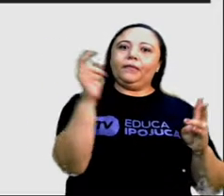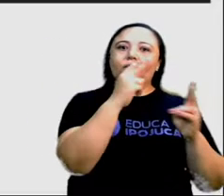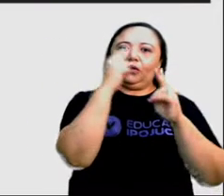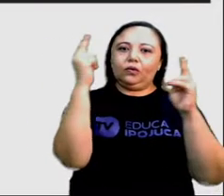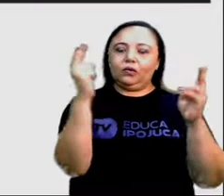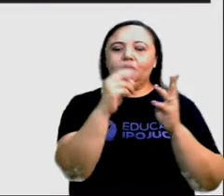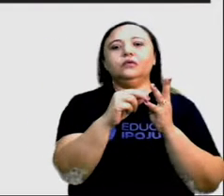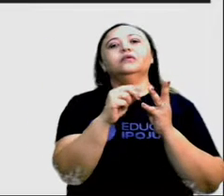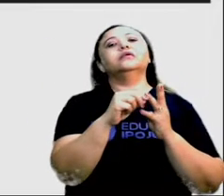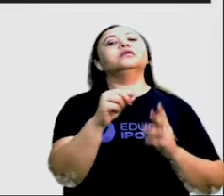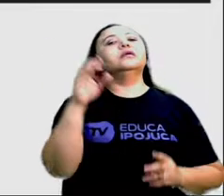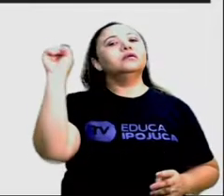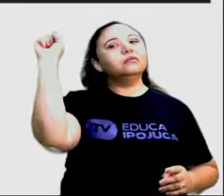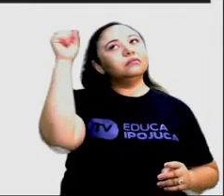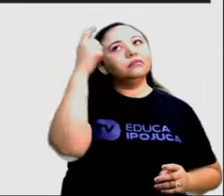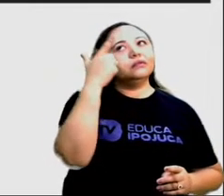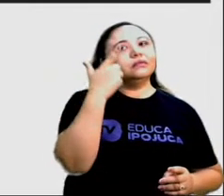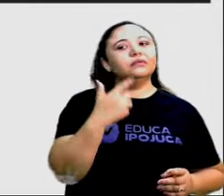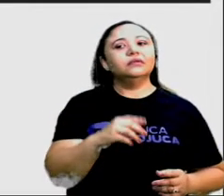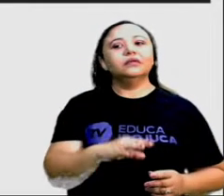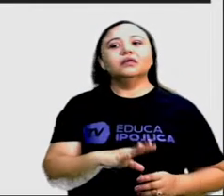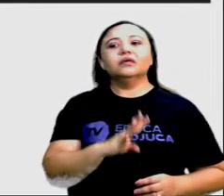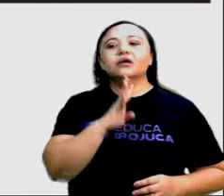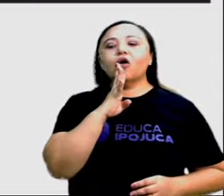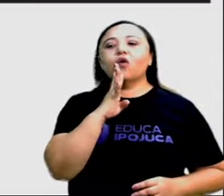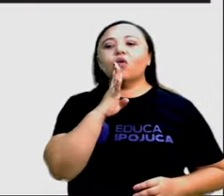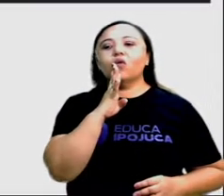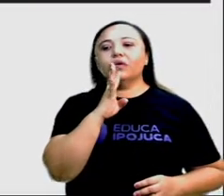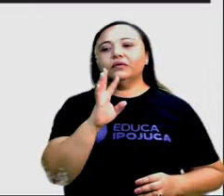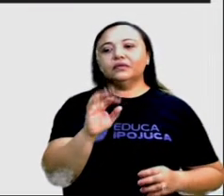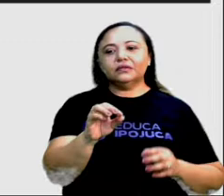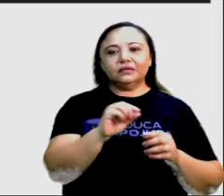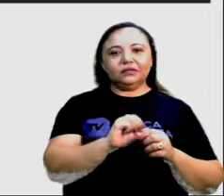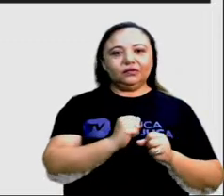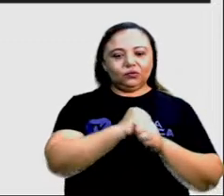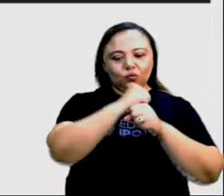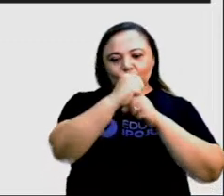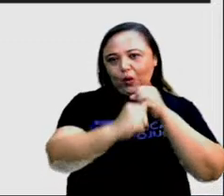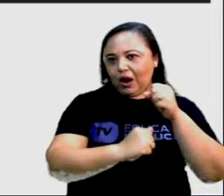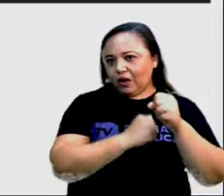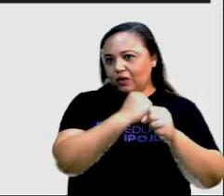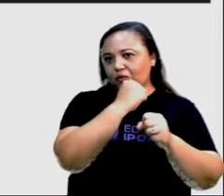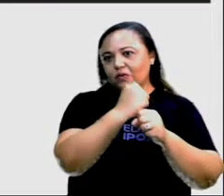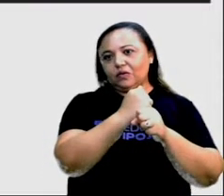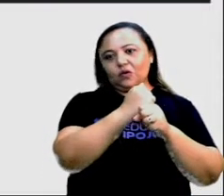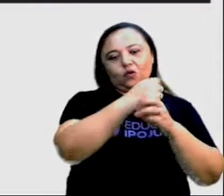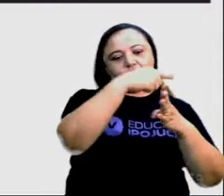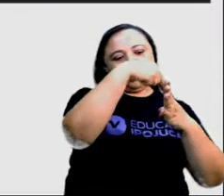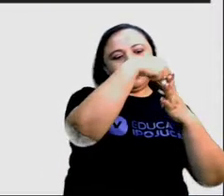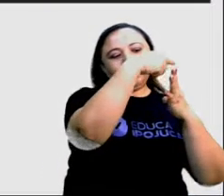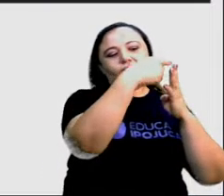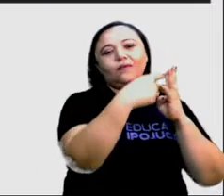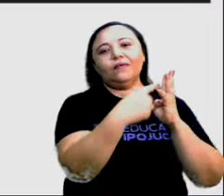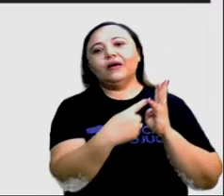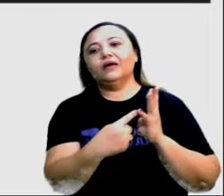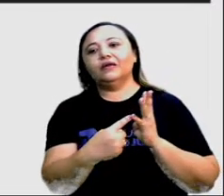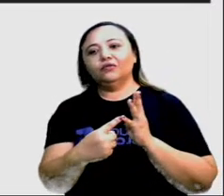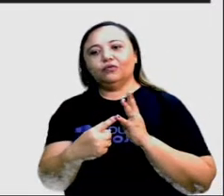conhecer um pouquinho. Todo mundo já sabe que durante o ano ocorrem quatro estações.